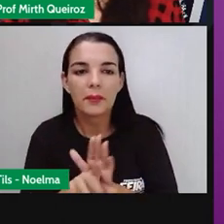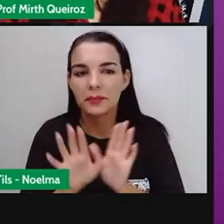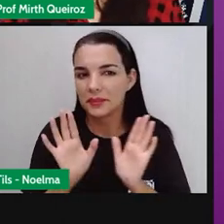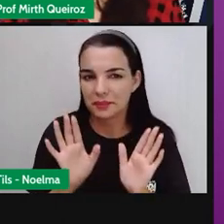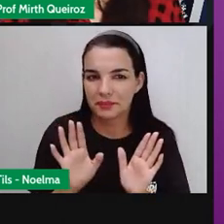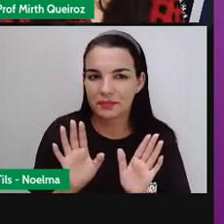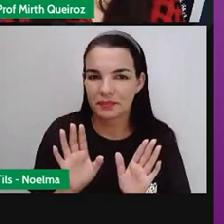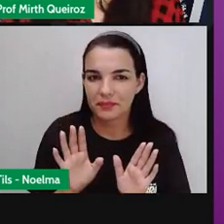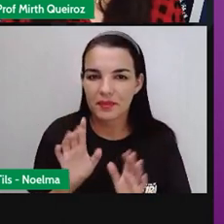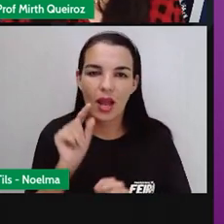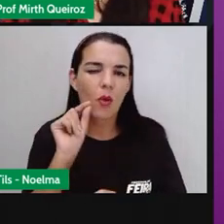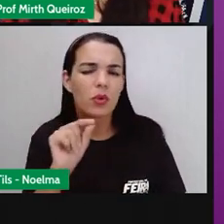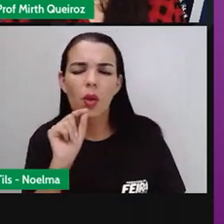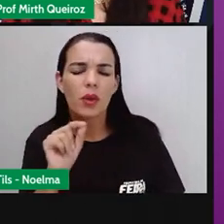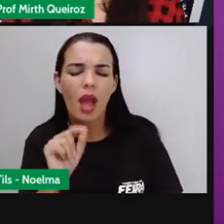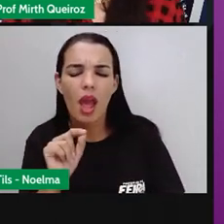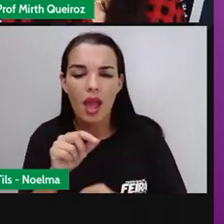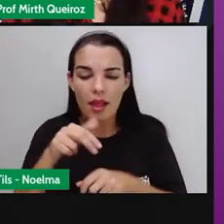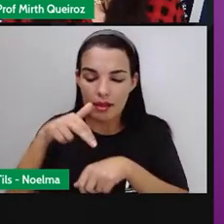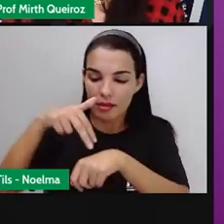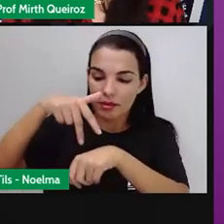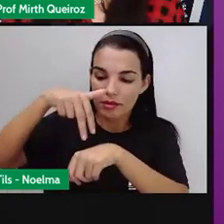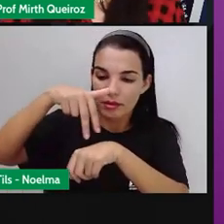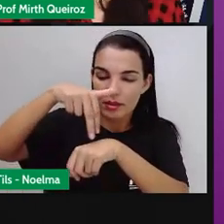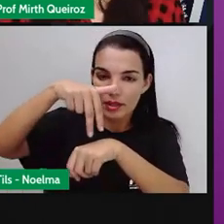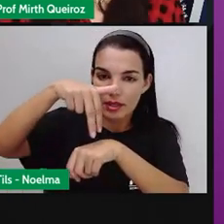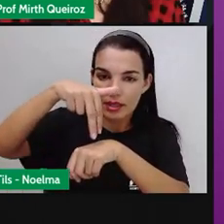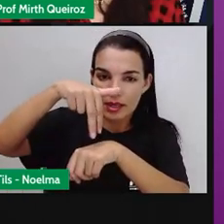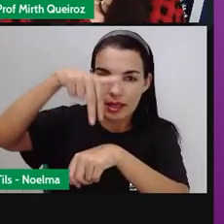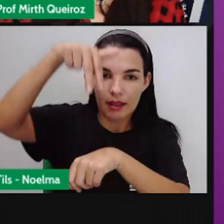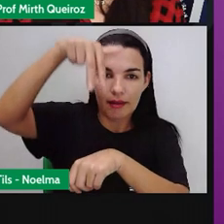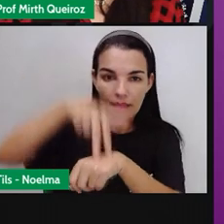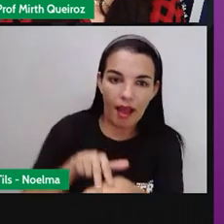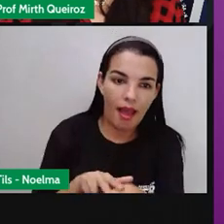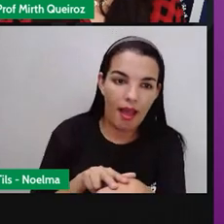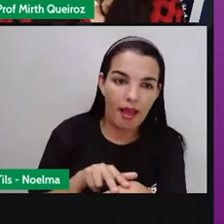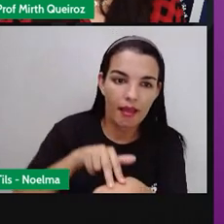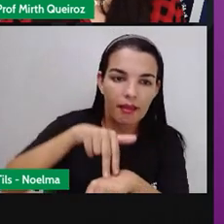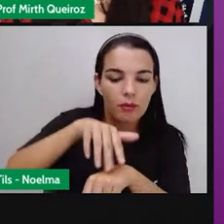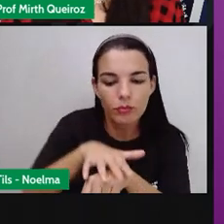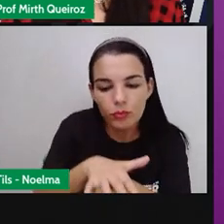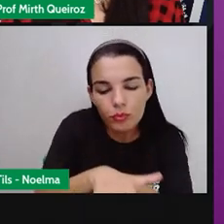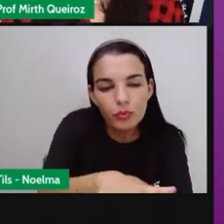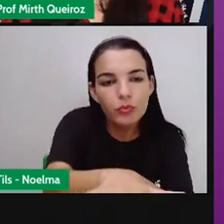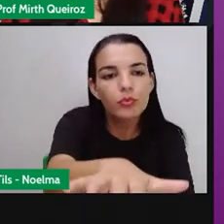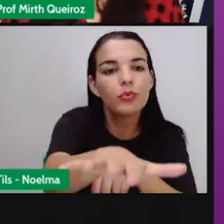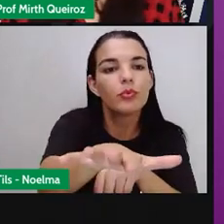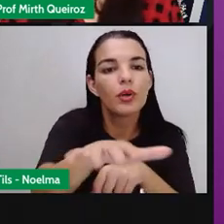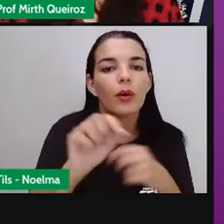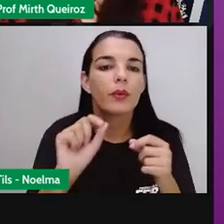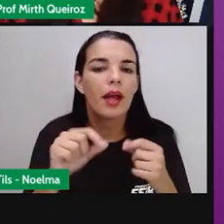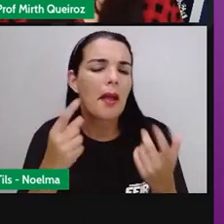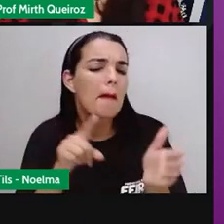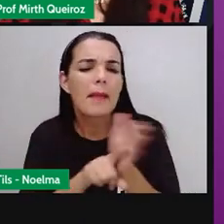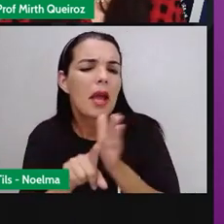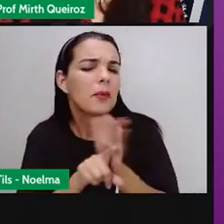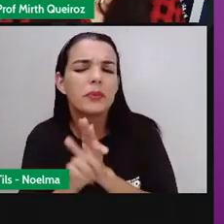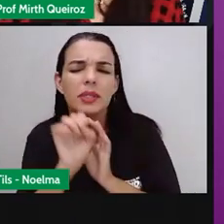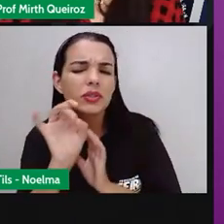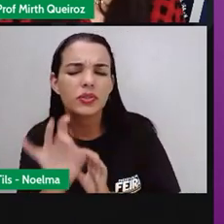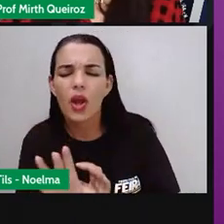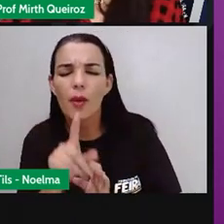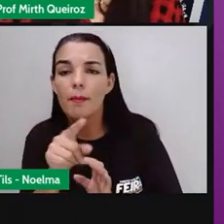o que é o que é? Cai de pé e corre deitado. É um tipo de adivinha. Então, adivinhas são charadas, né? Charada, pergunta ou questão,